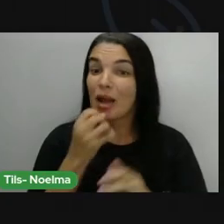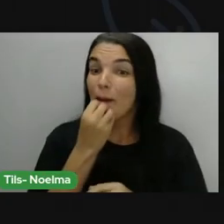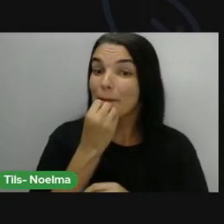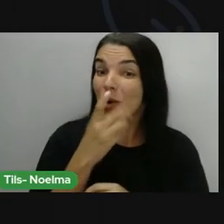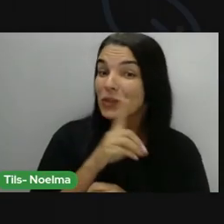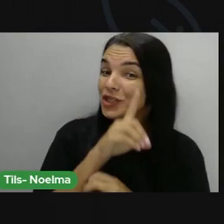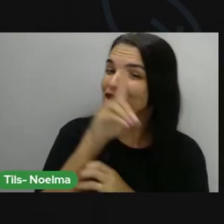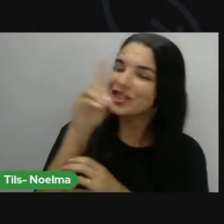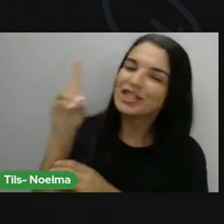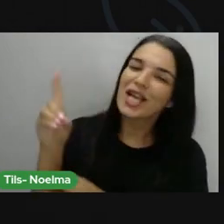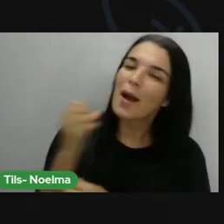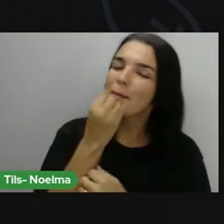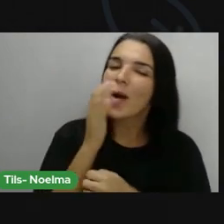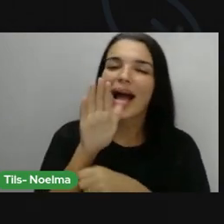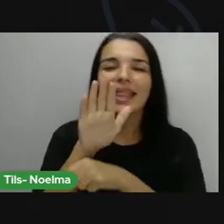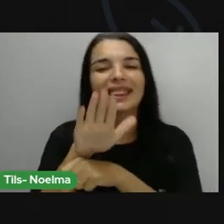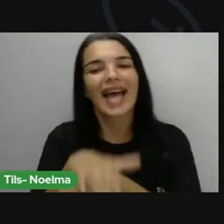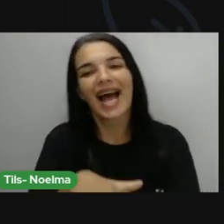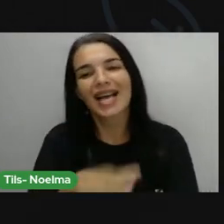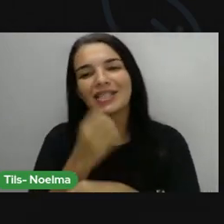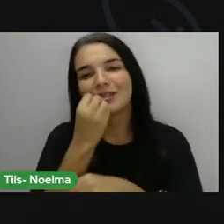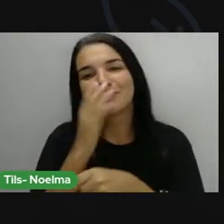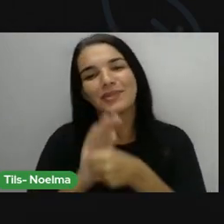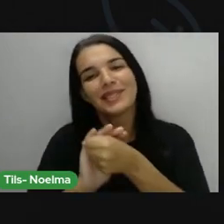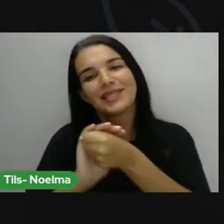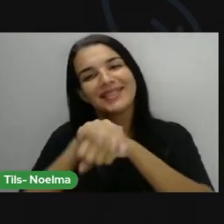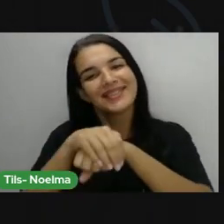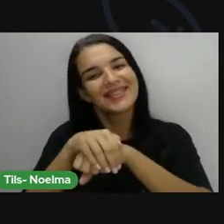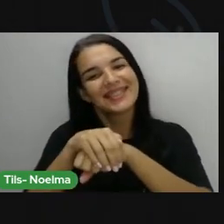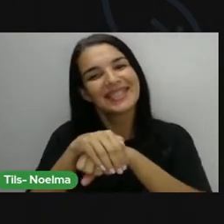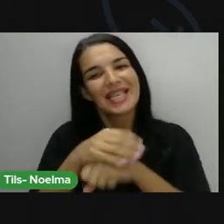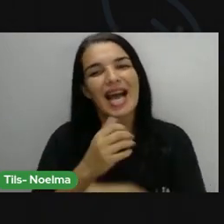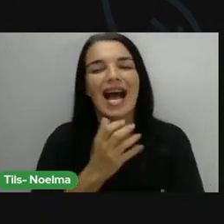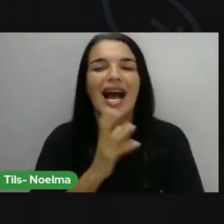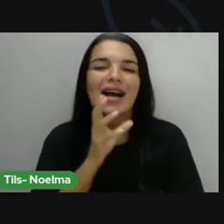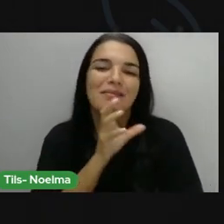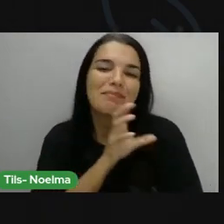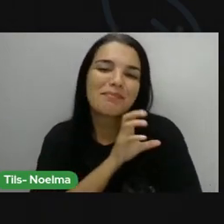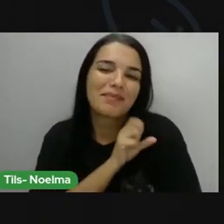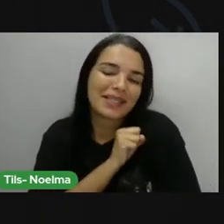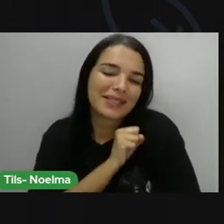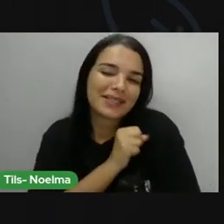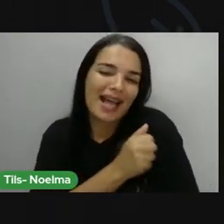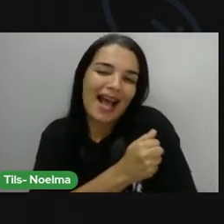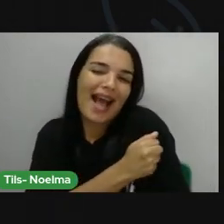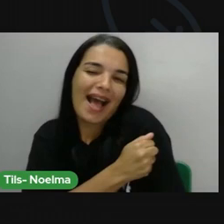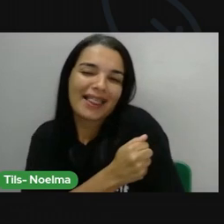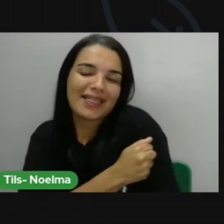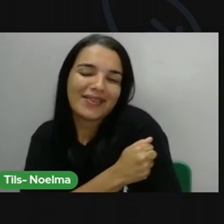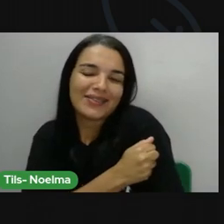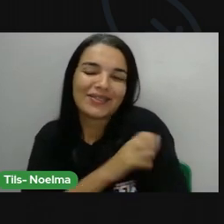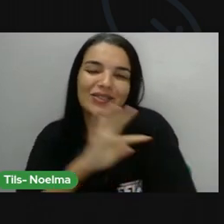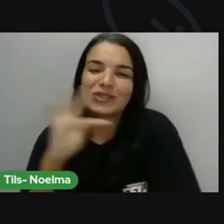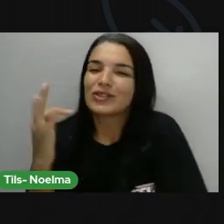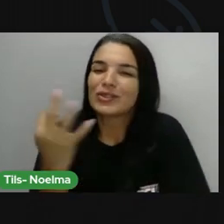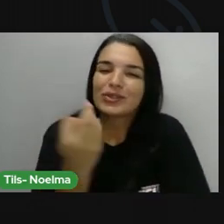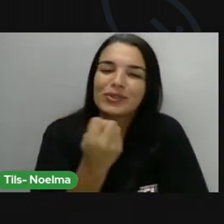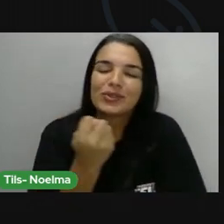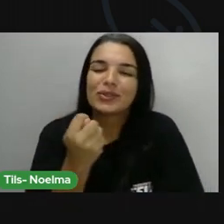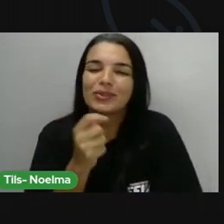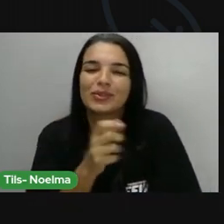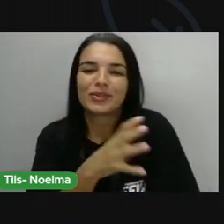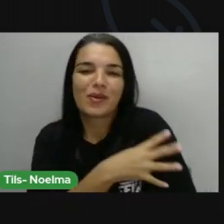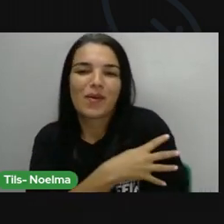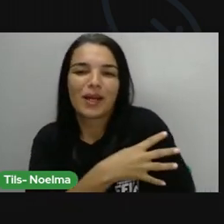Bom dia, boa tarde, boa noite, meus amados, meus queridos alunos de Pera de